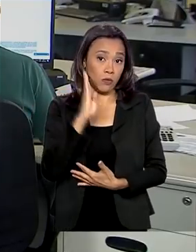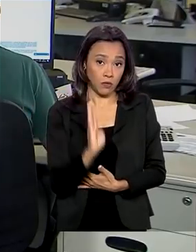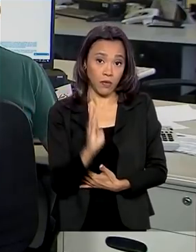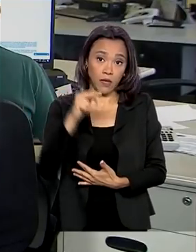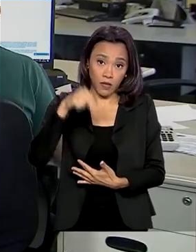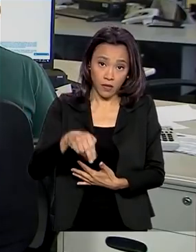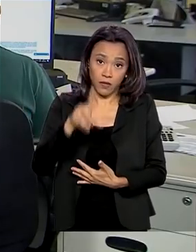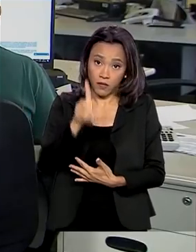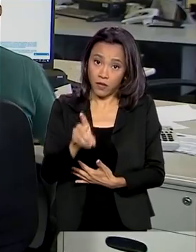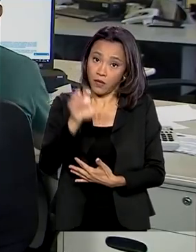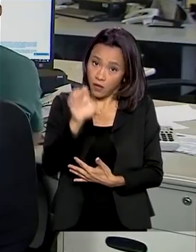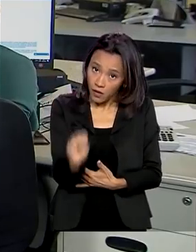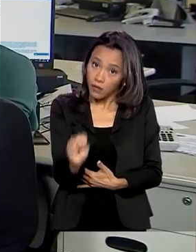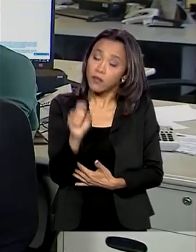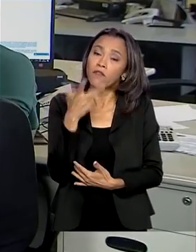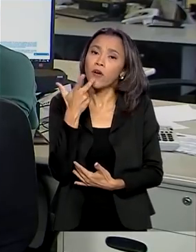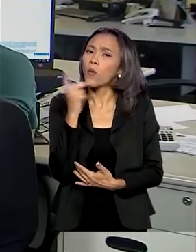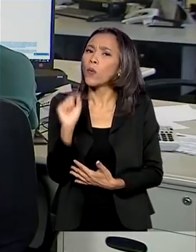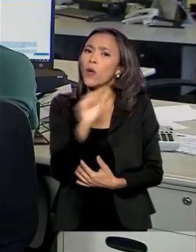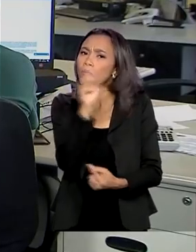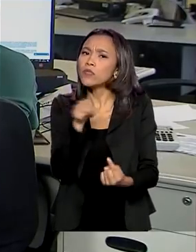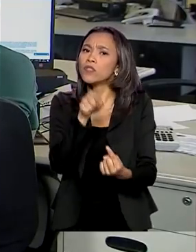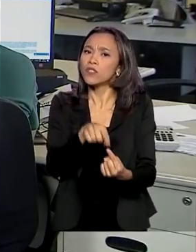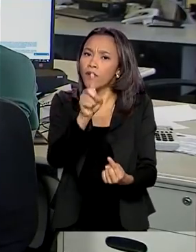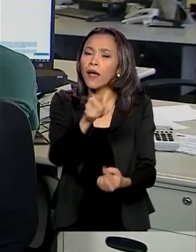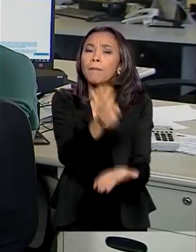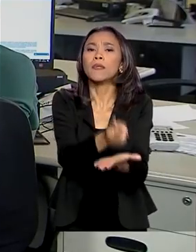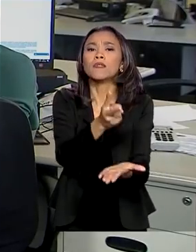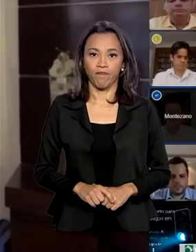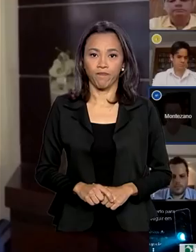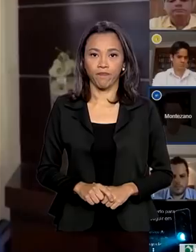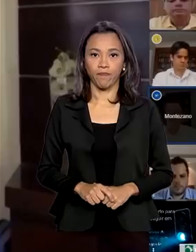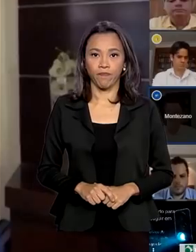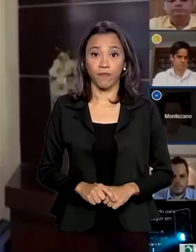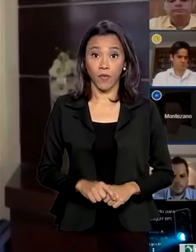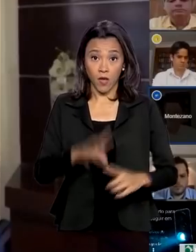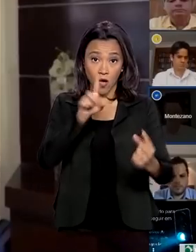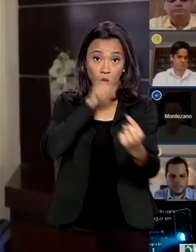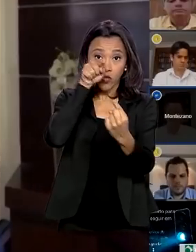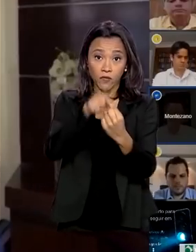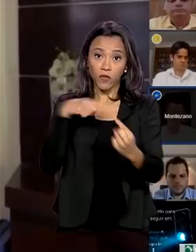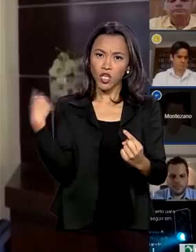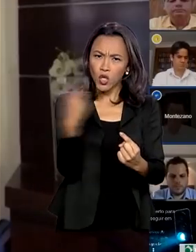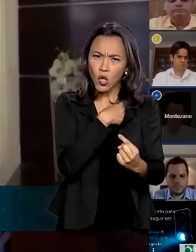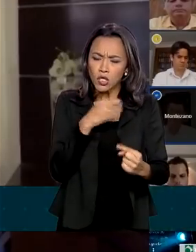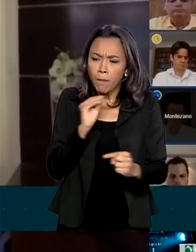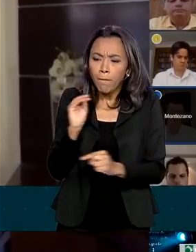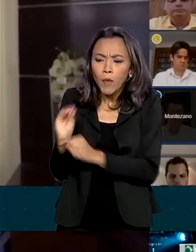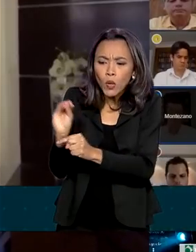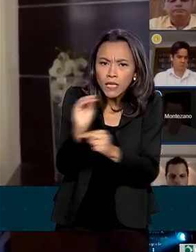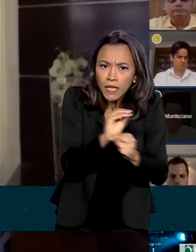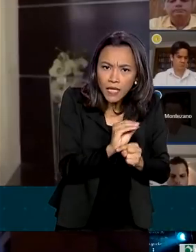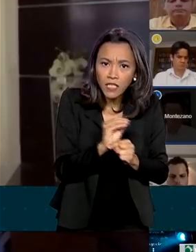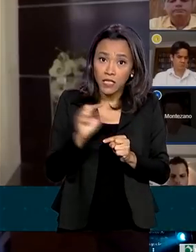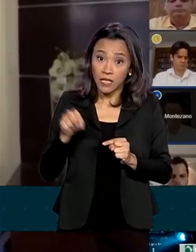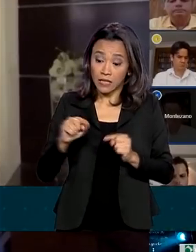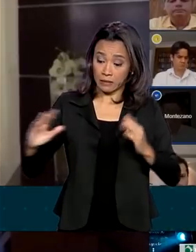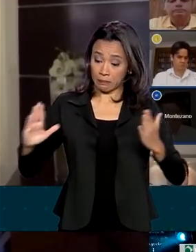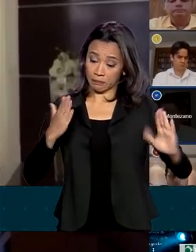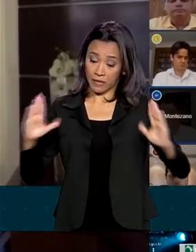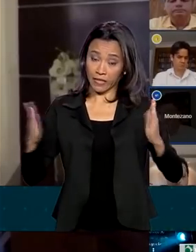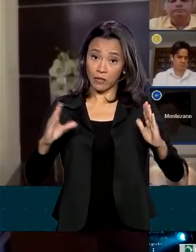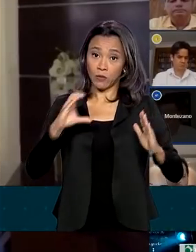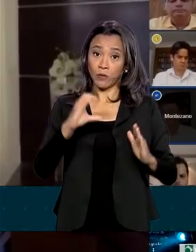Montesano, disse que a intenção é preservar os empregos. A ideia é a gente proteja essa cadeia ao longo dessa crise